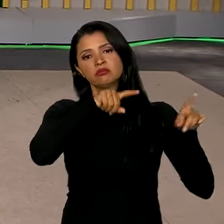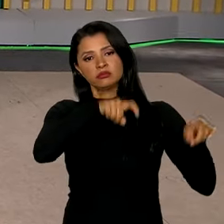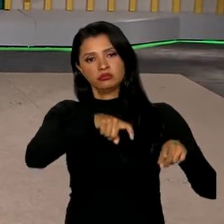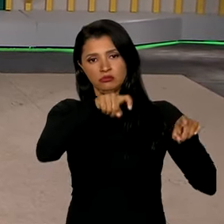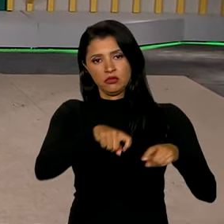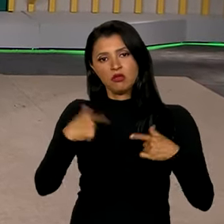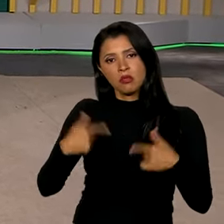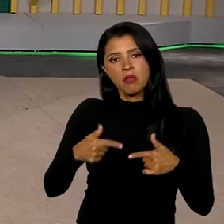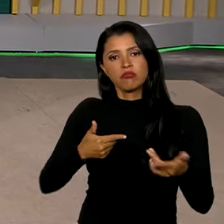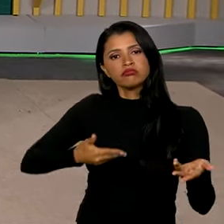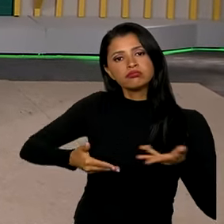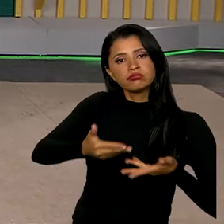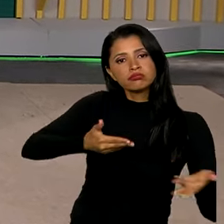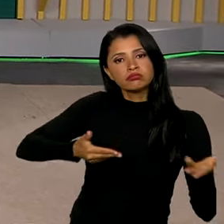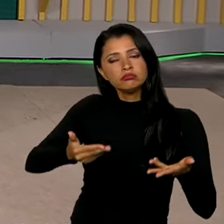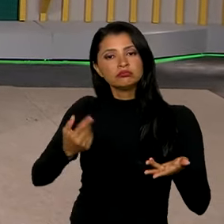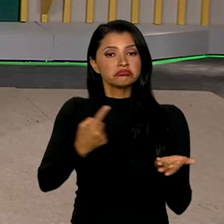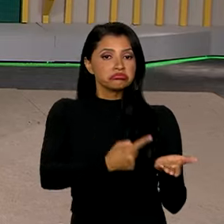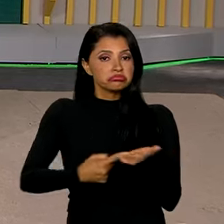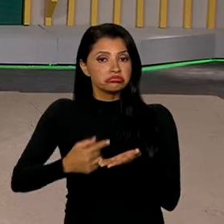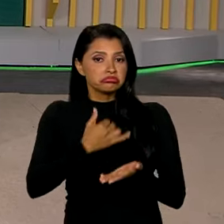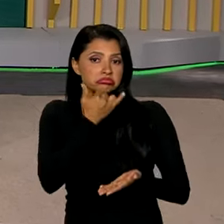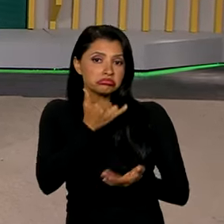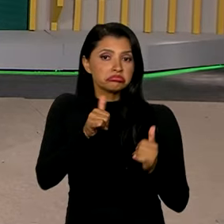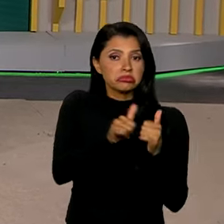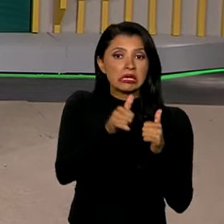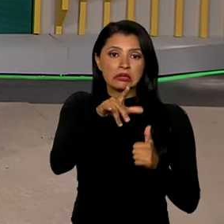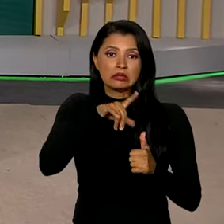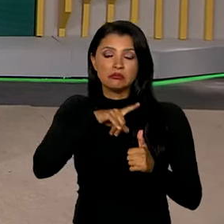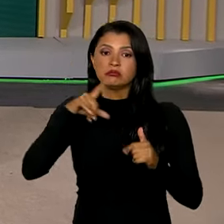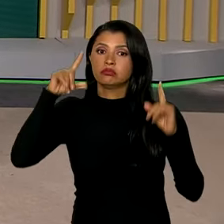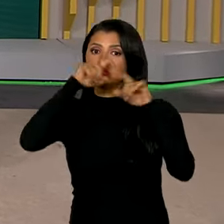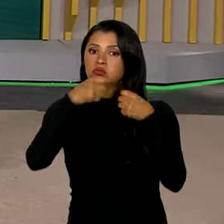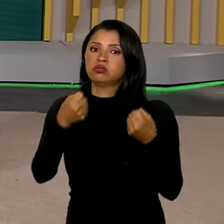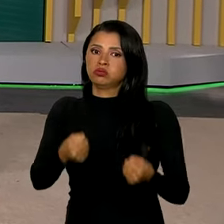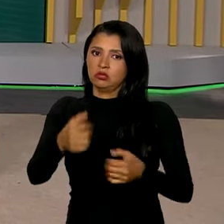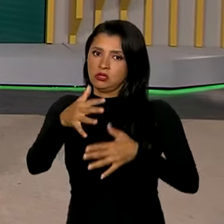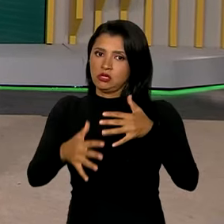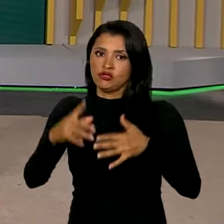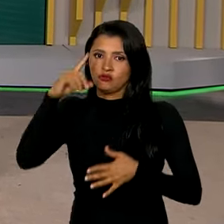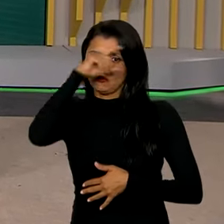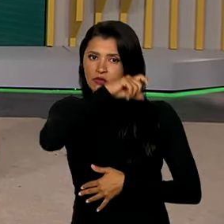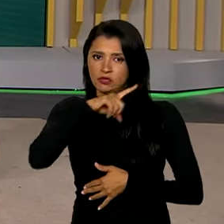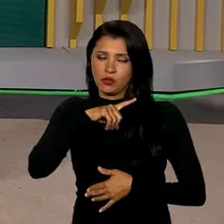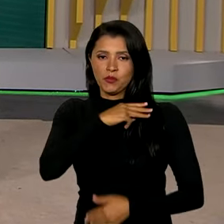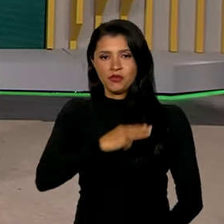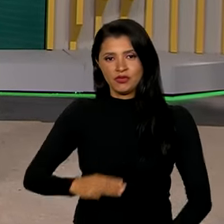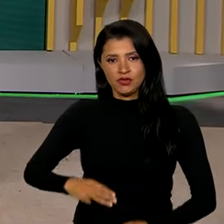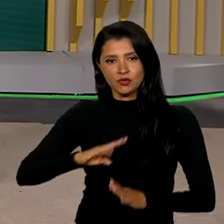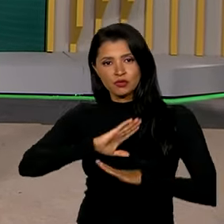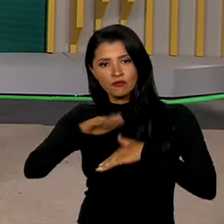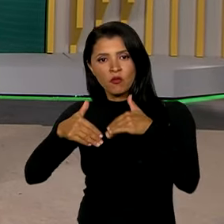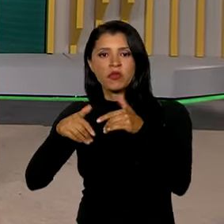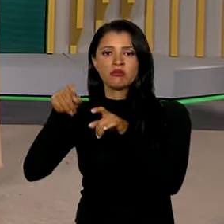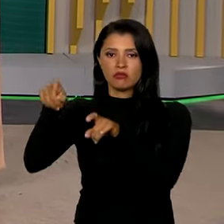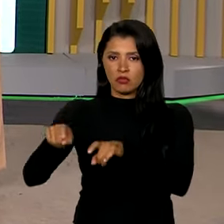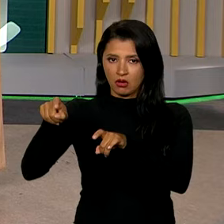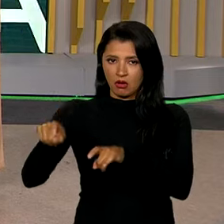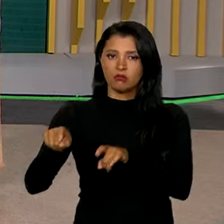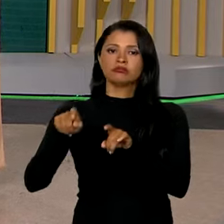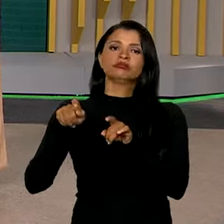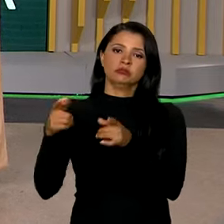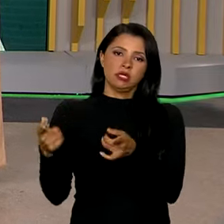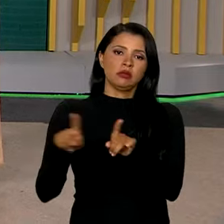atuar na mediação e na conciliação em casos de maior complexidade. O ministro do Desenvolvimento Agrário e Agricultura Familiar